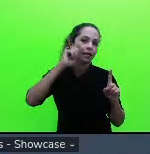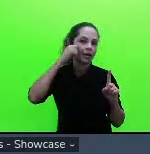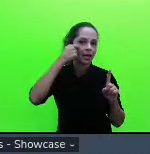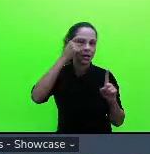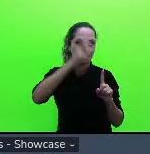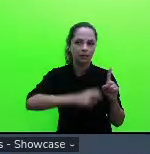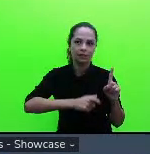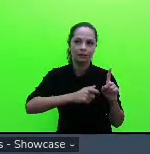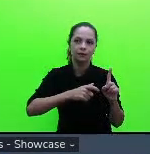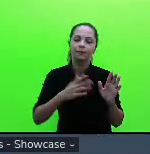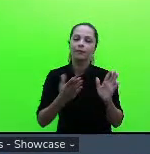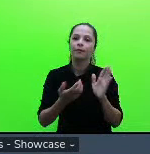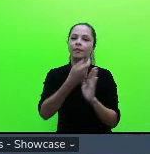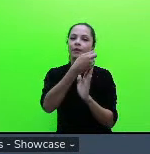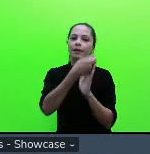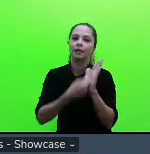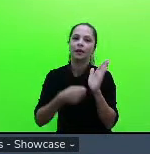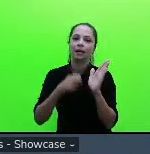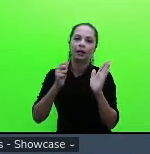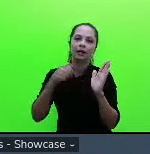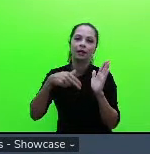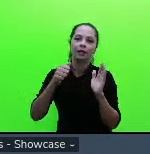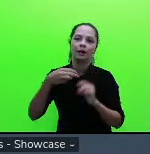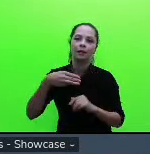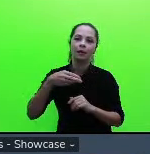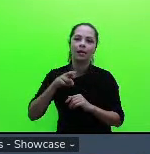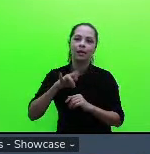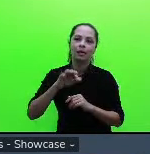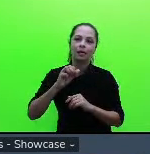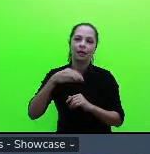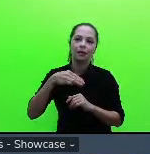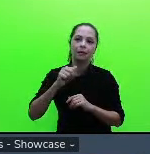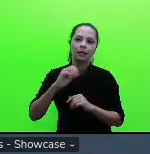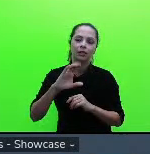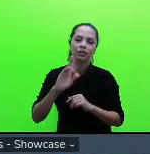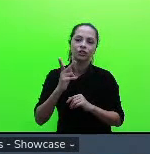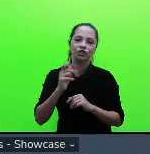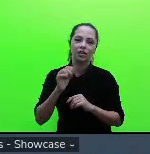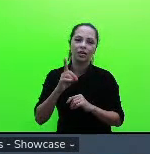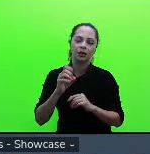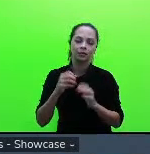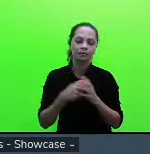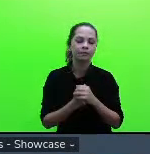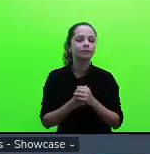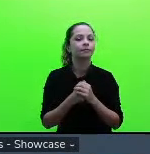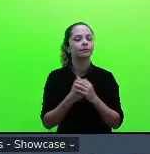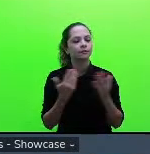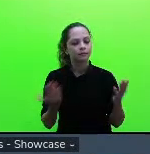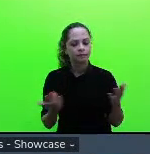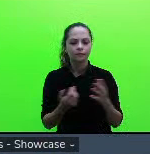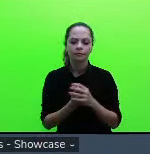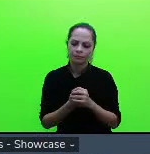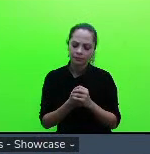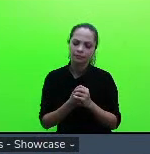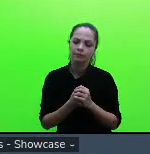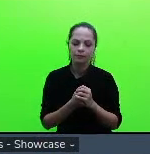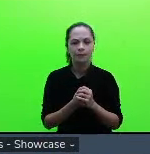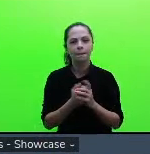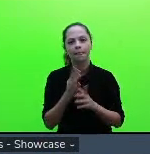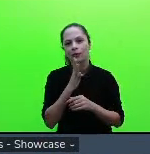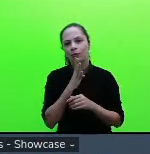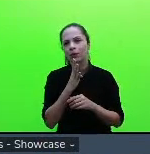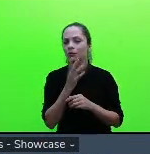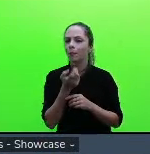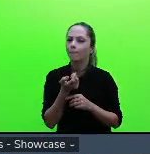um texto da Ana Maria Machado ah sim mas veja bem é porque eu conheço assim pouco da educação